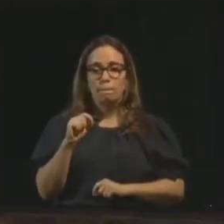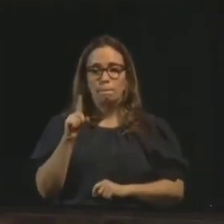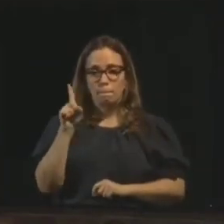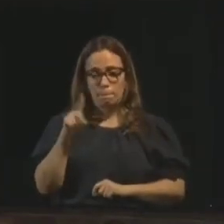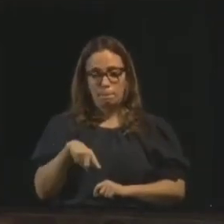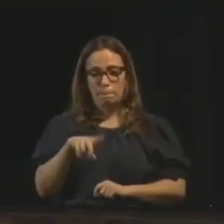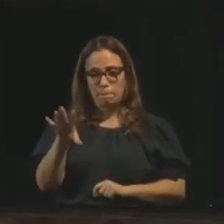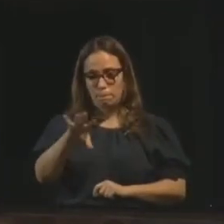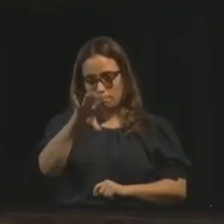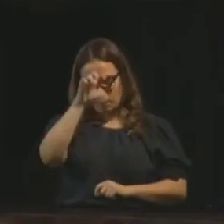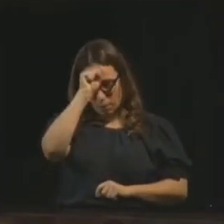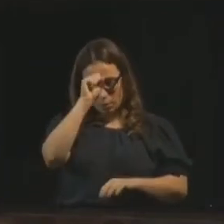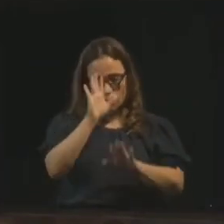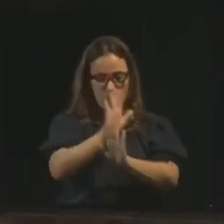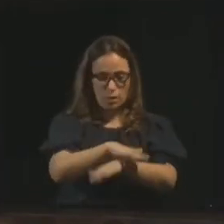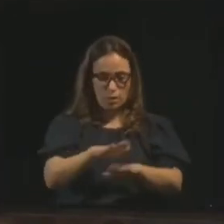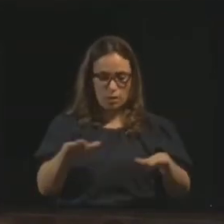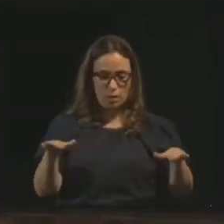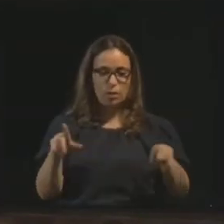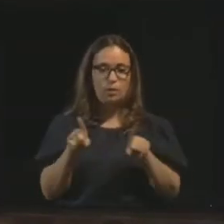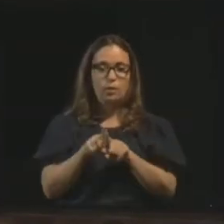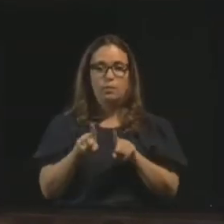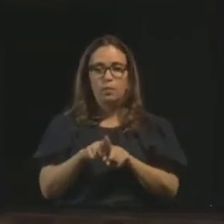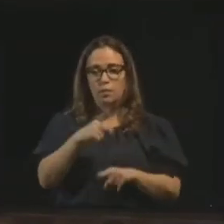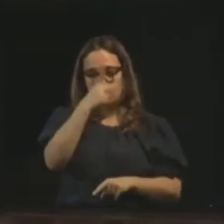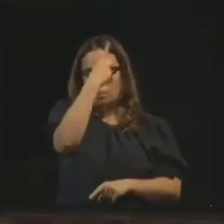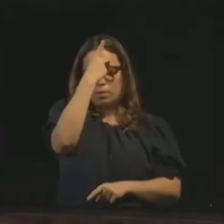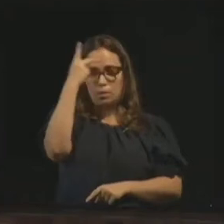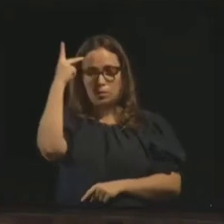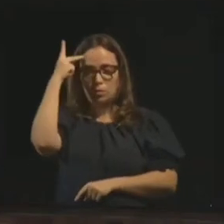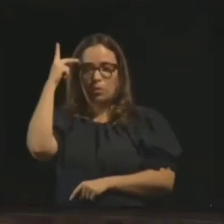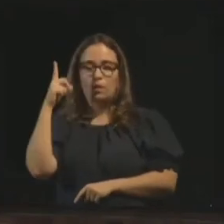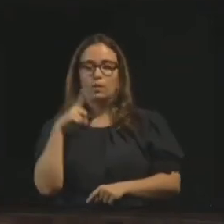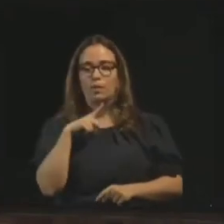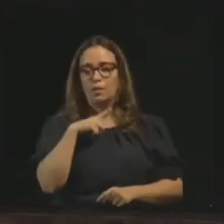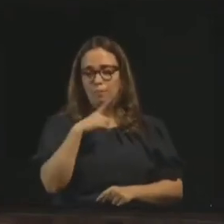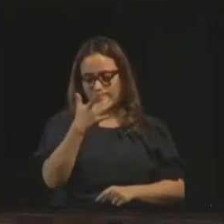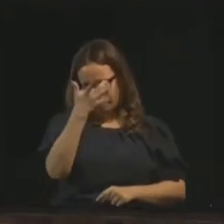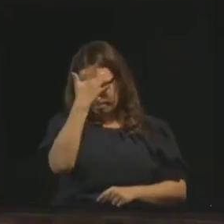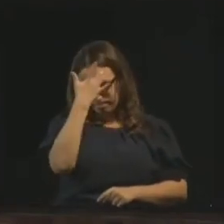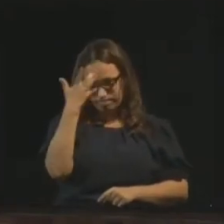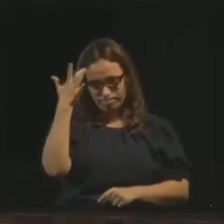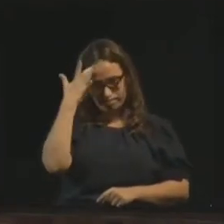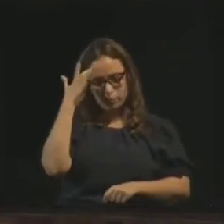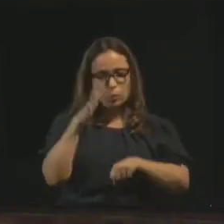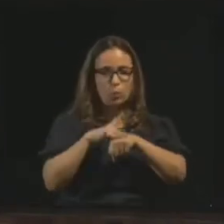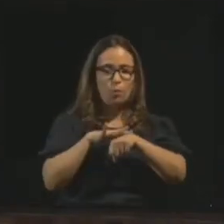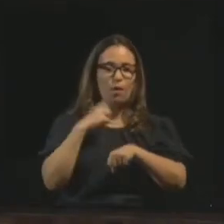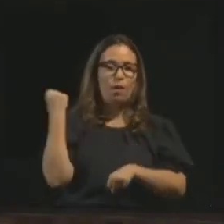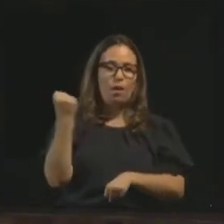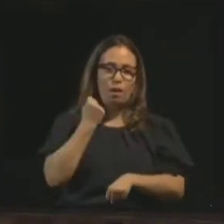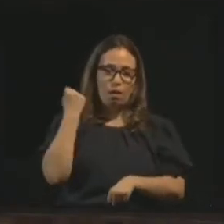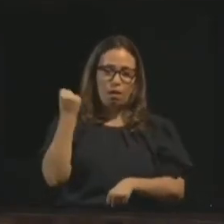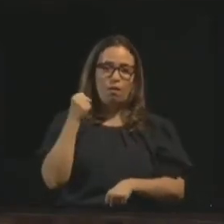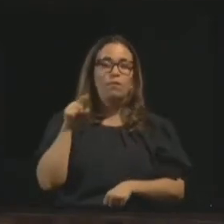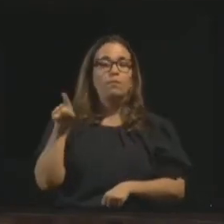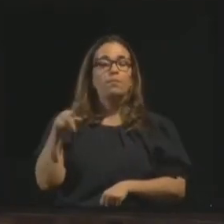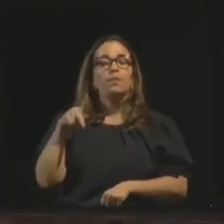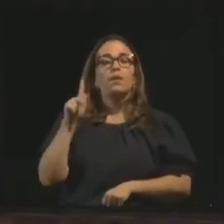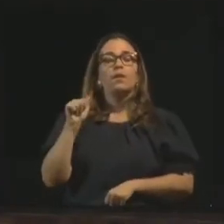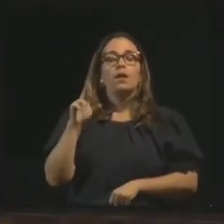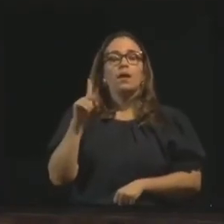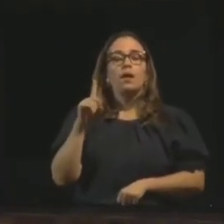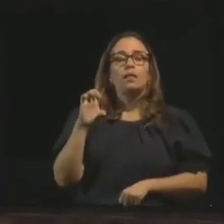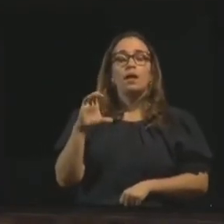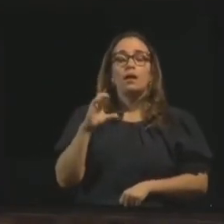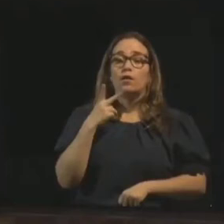e também em pessoas com transtornos mentais graves. Então Kardec vai recomendar que, no